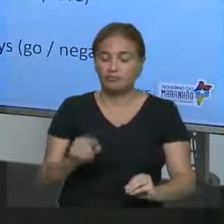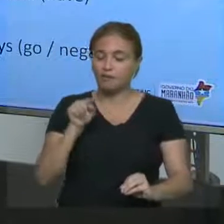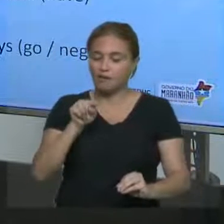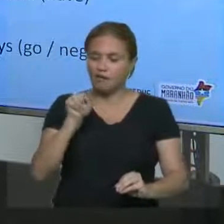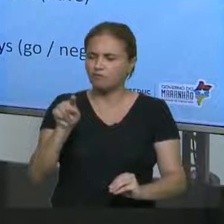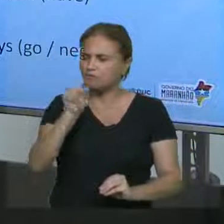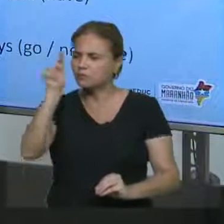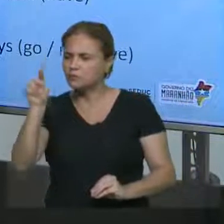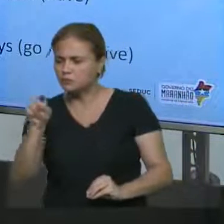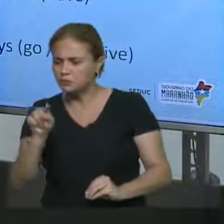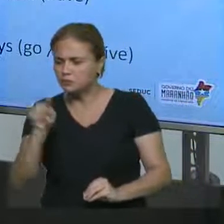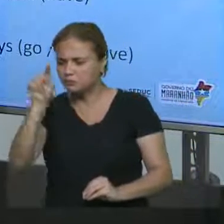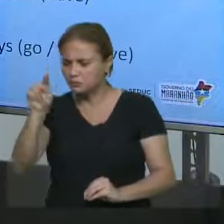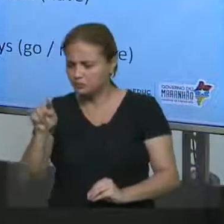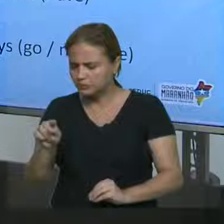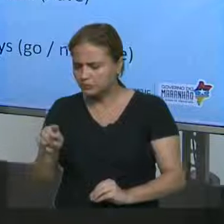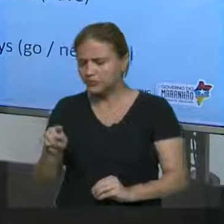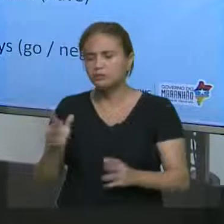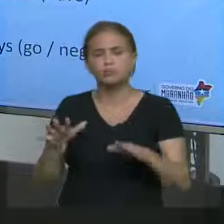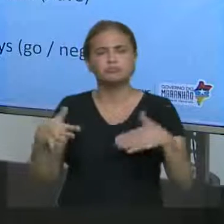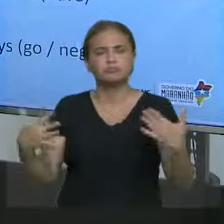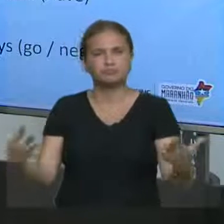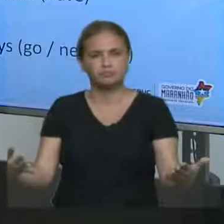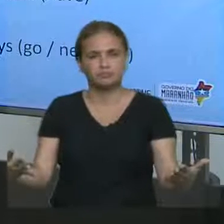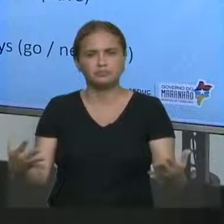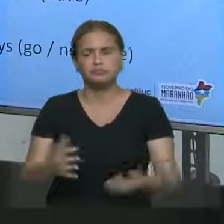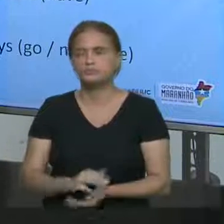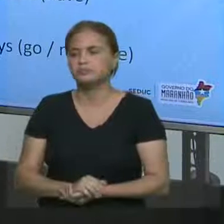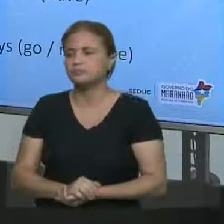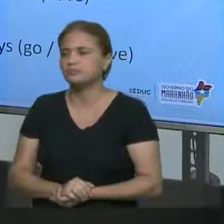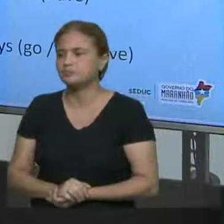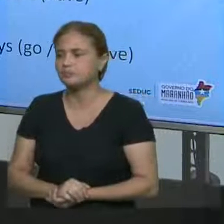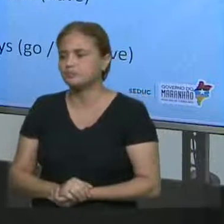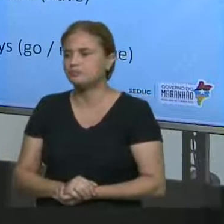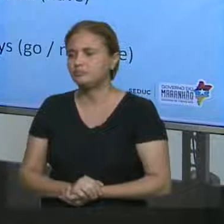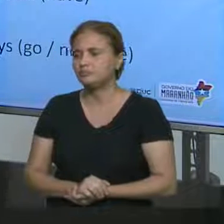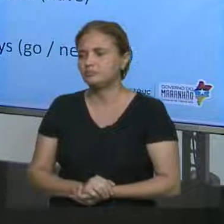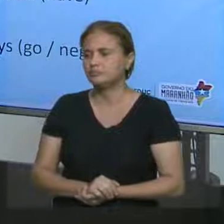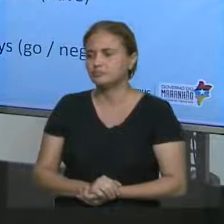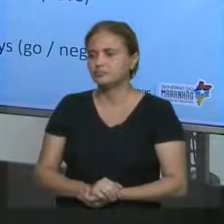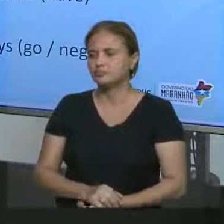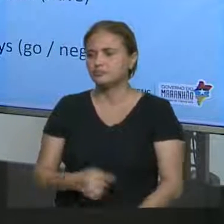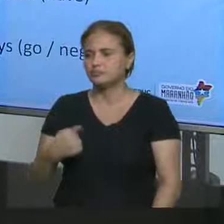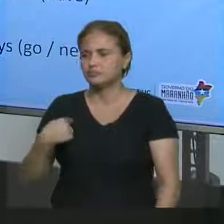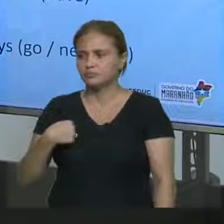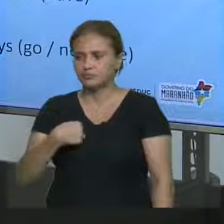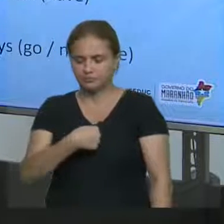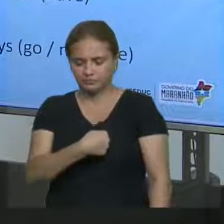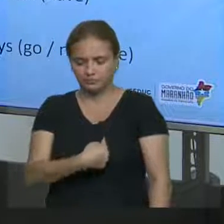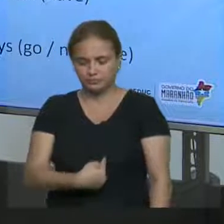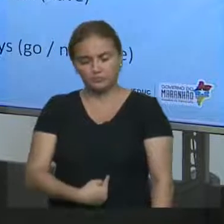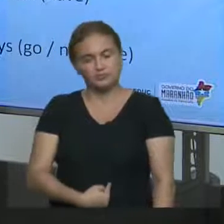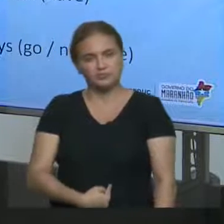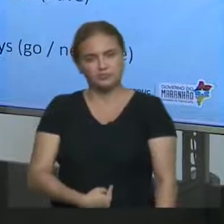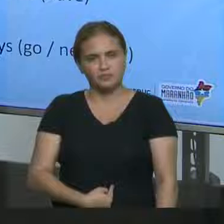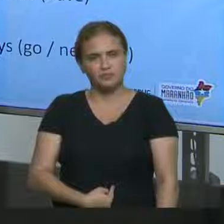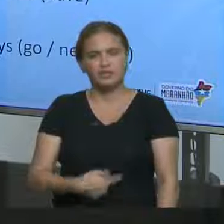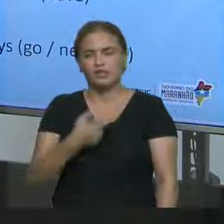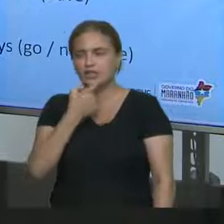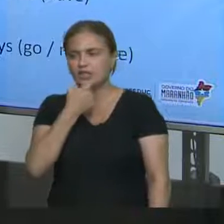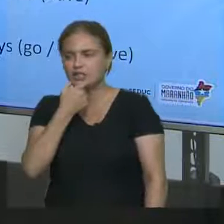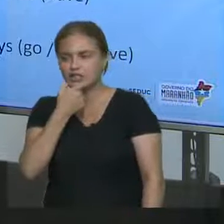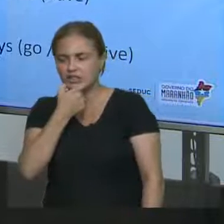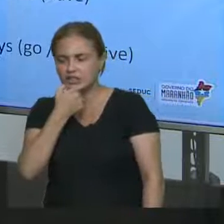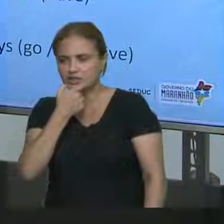colocar na interrogativa, he, outro espaço. O verbo live. Number five, temos um espaço. E o espaço em inglês, o verbo